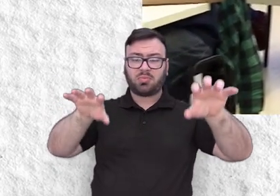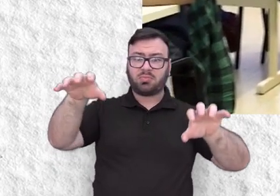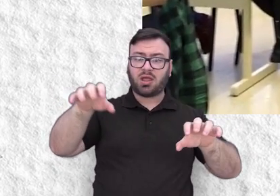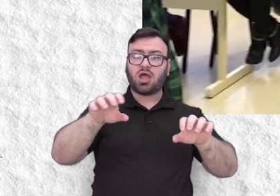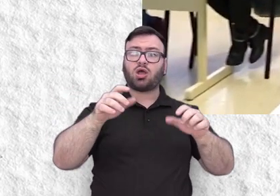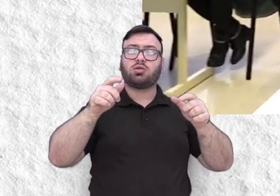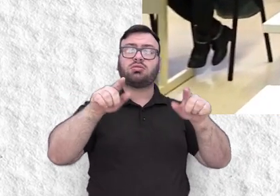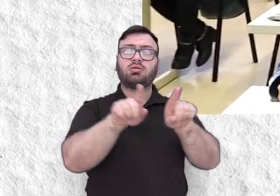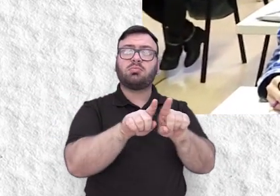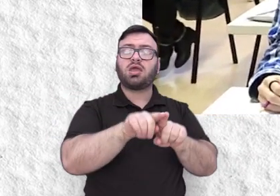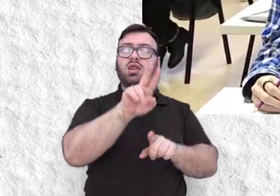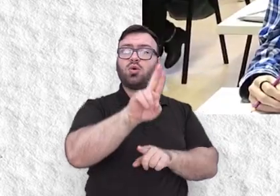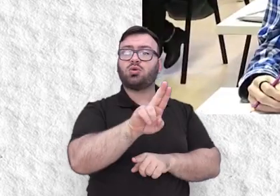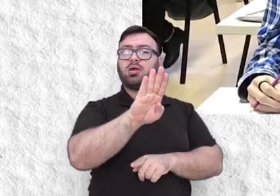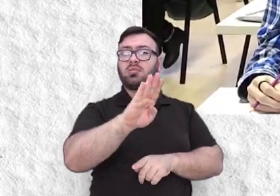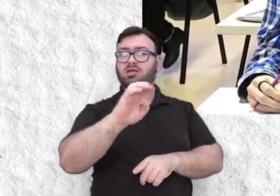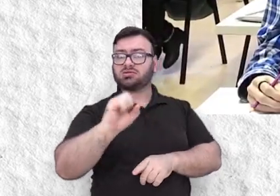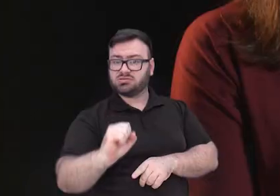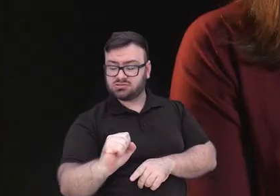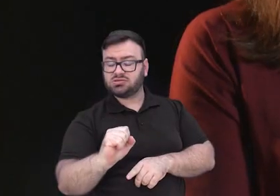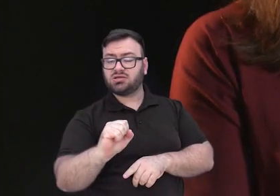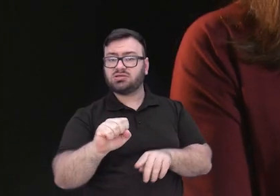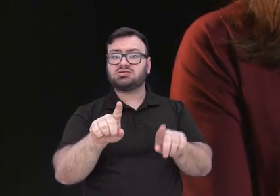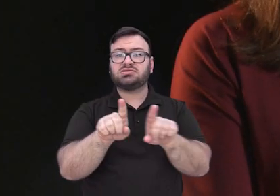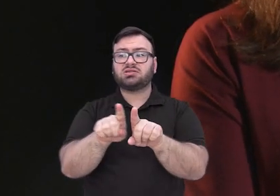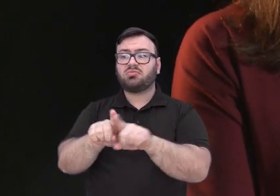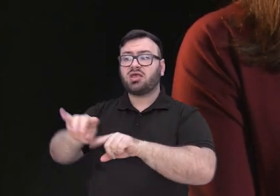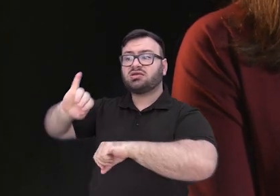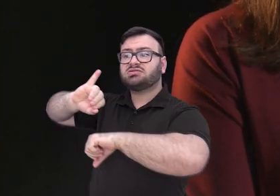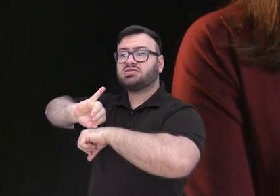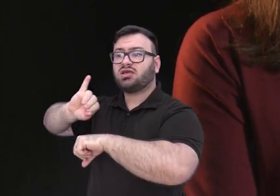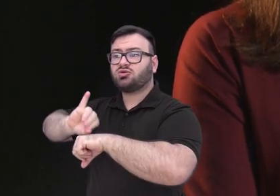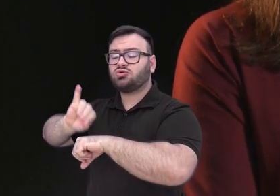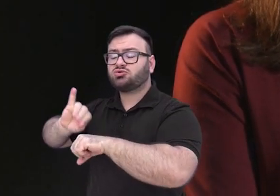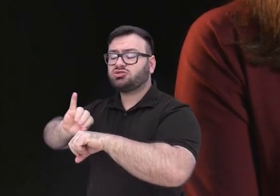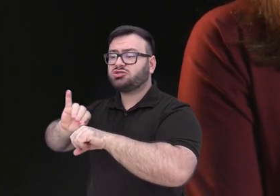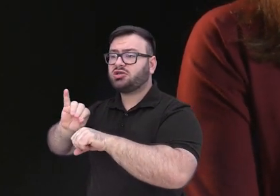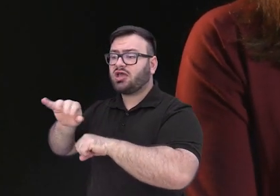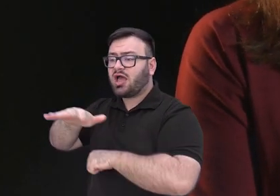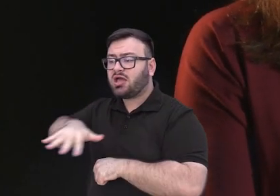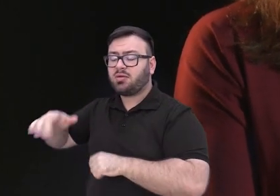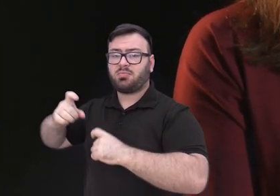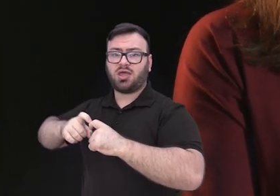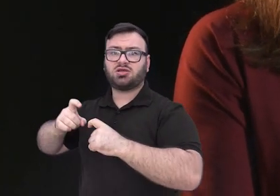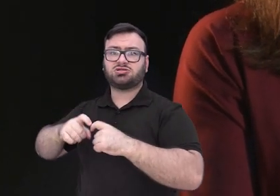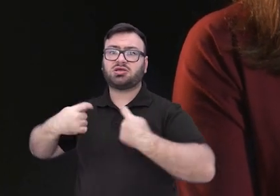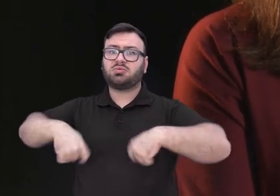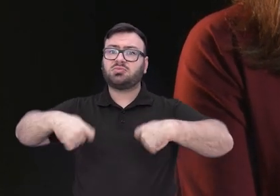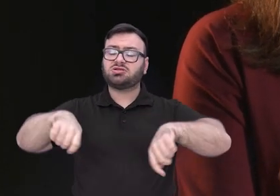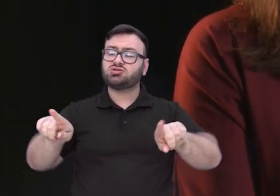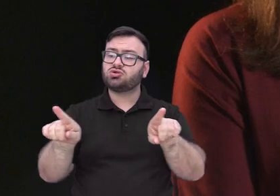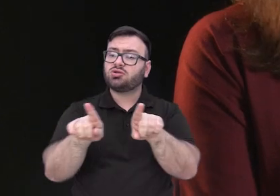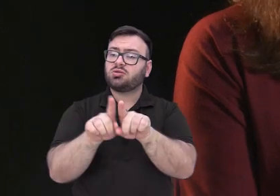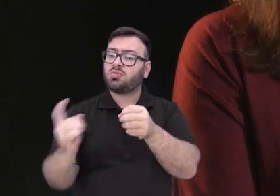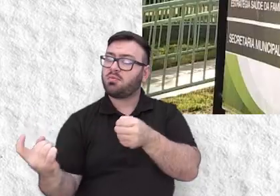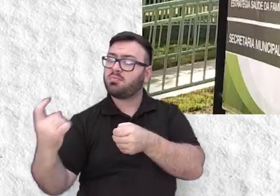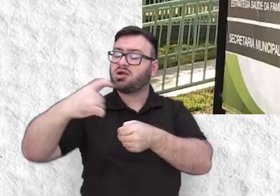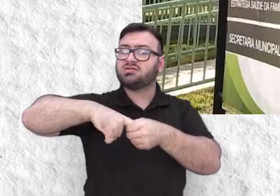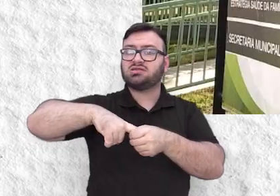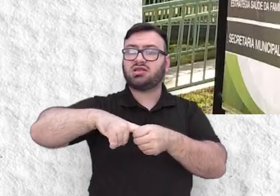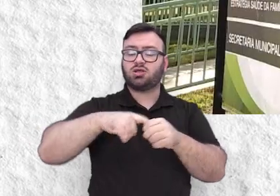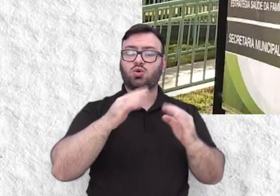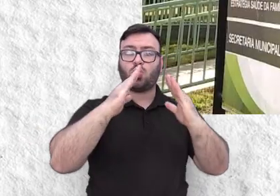unidades de saúde, centrais de especialidades. E ainda assim, nós precisamos fazer parcerias com hospitais da região.